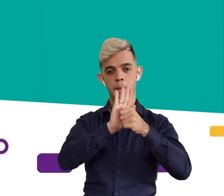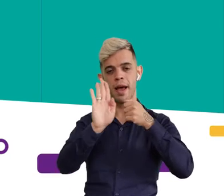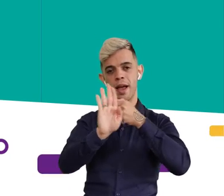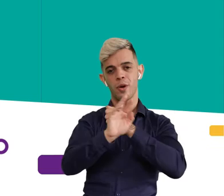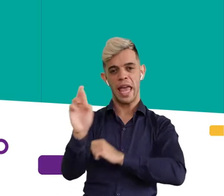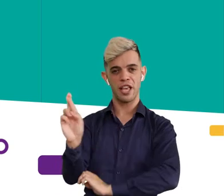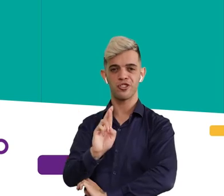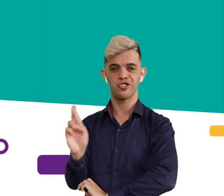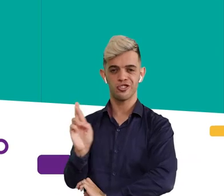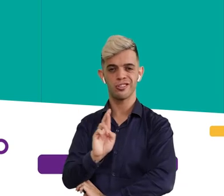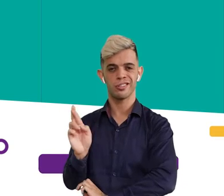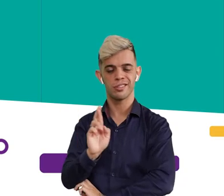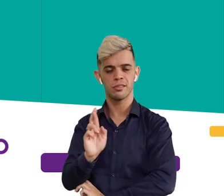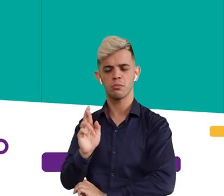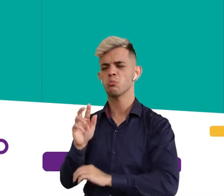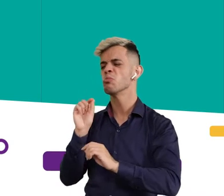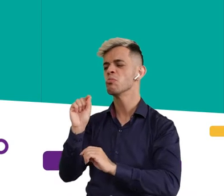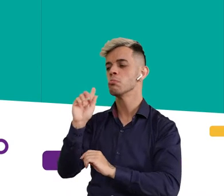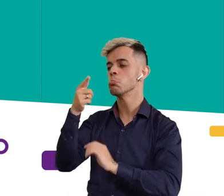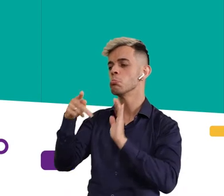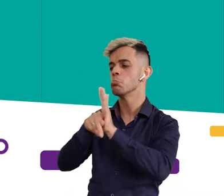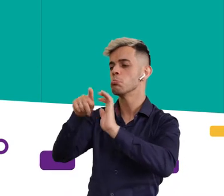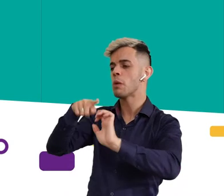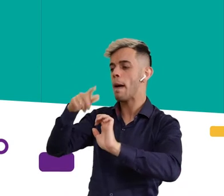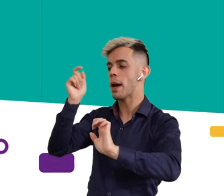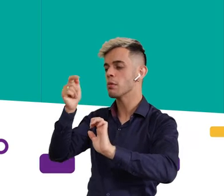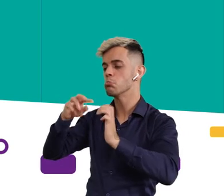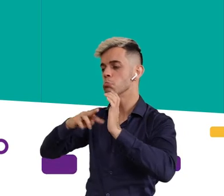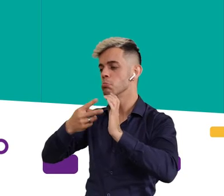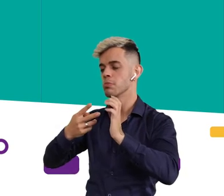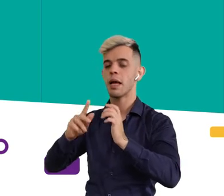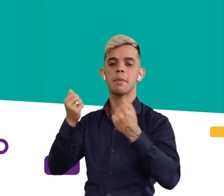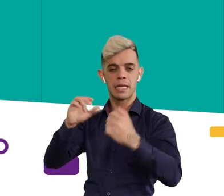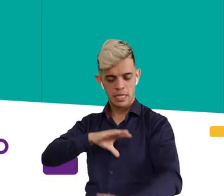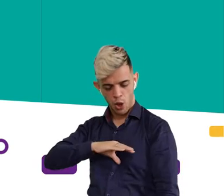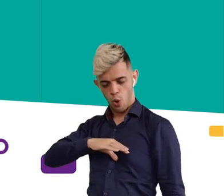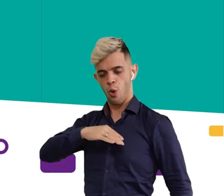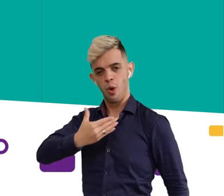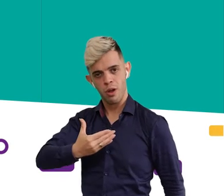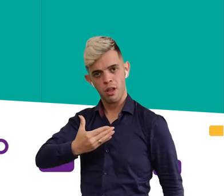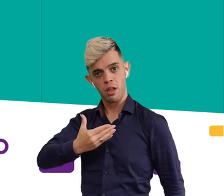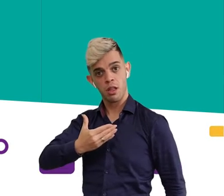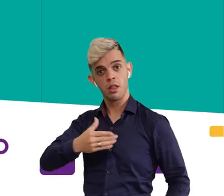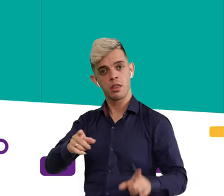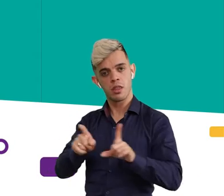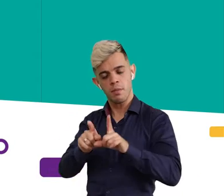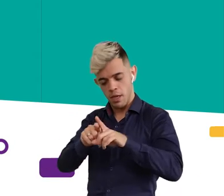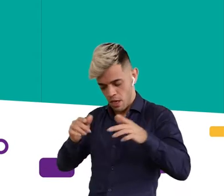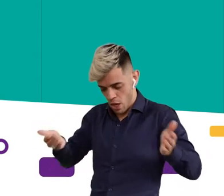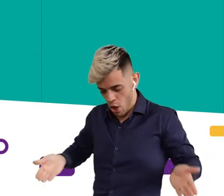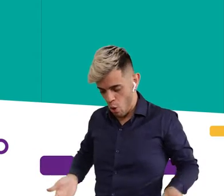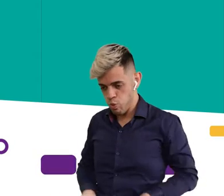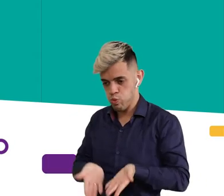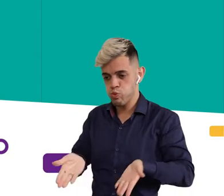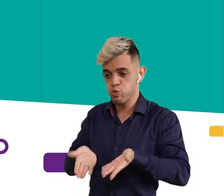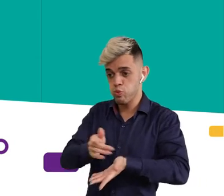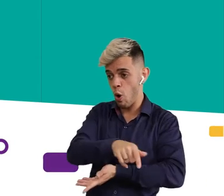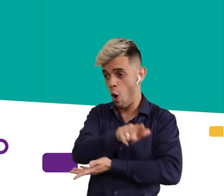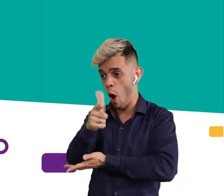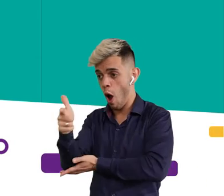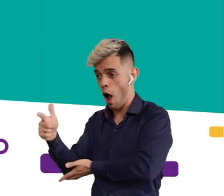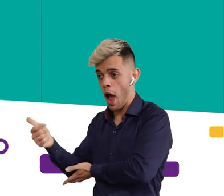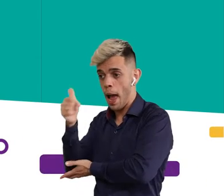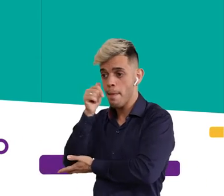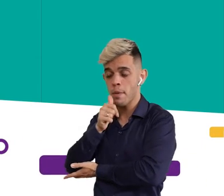empreendedoras Restinga. Ser empreendedora é um ato de coragem, é um ato de